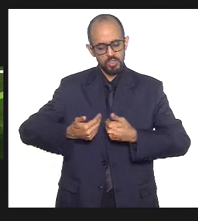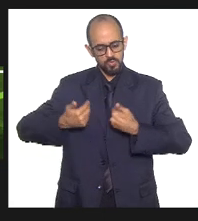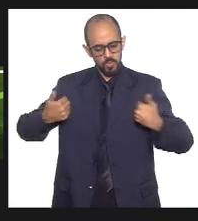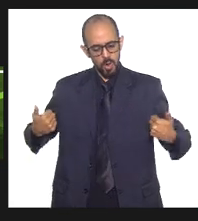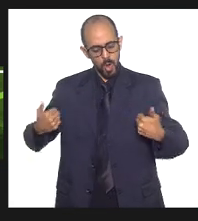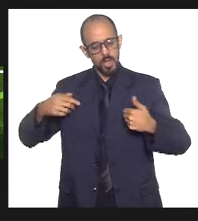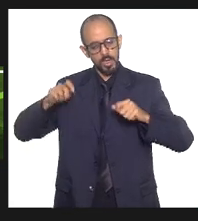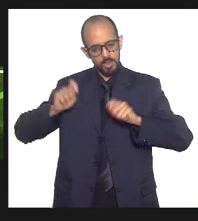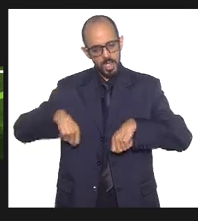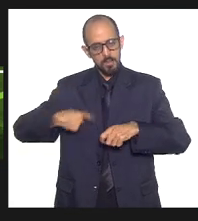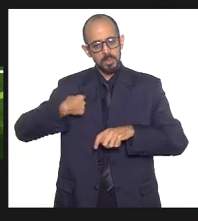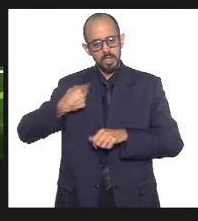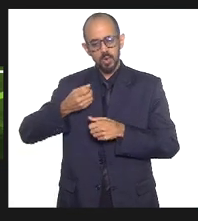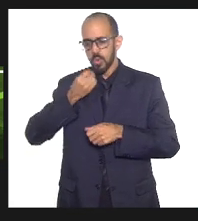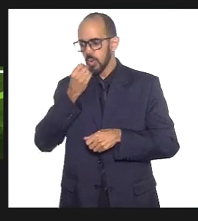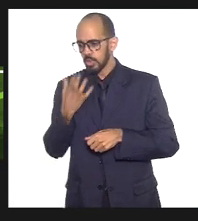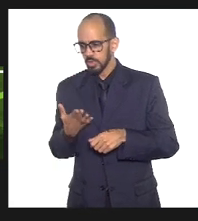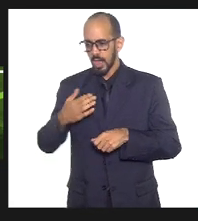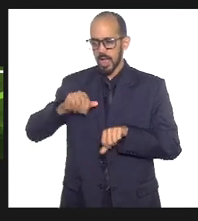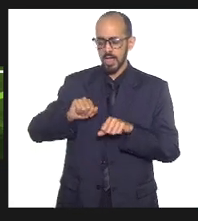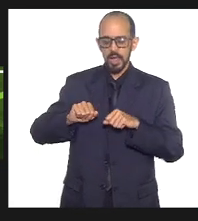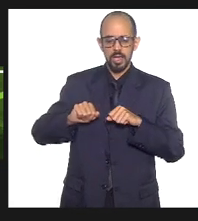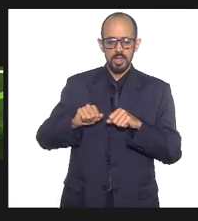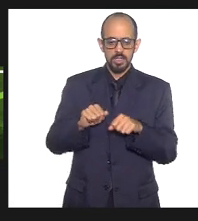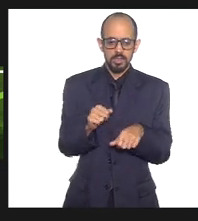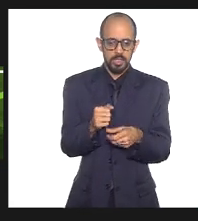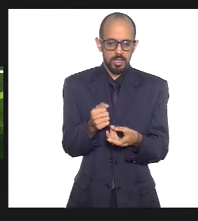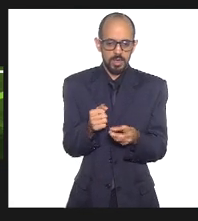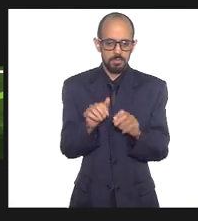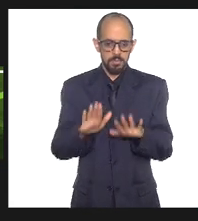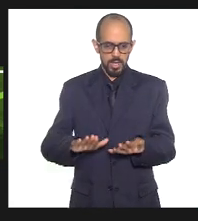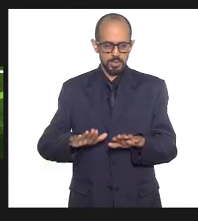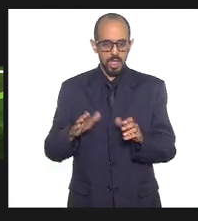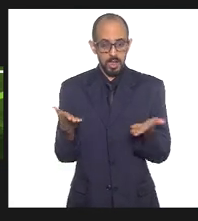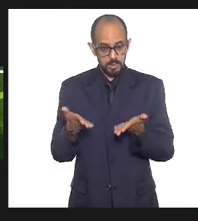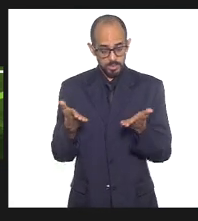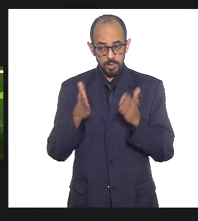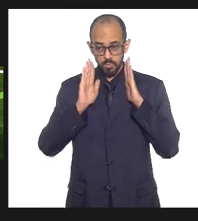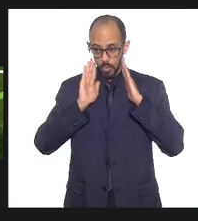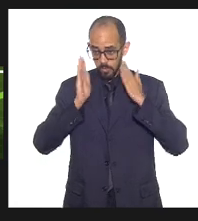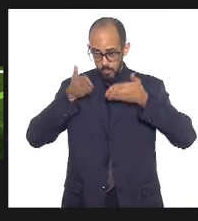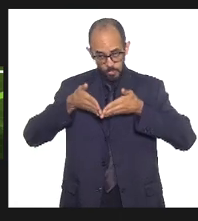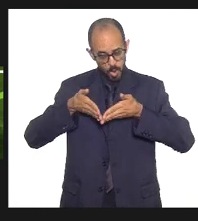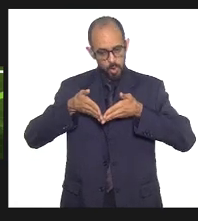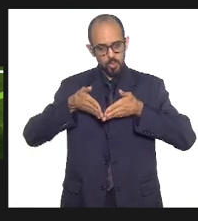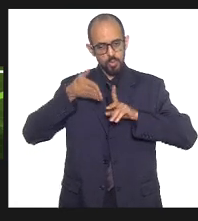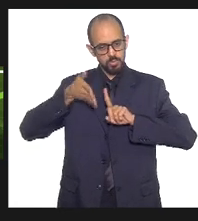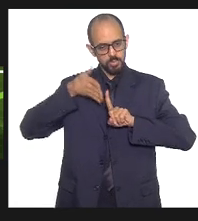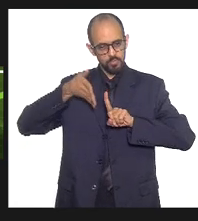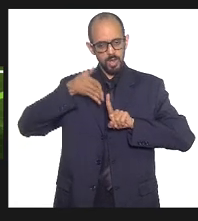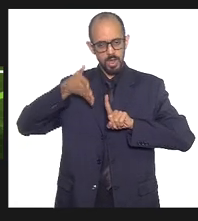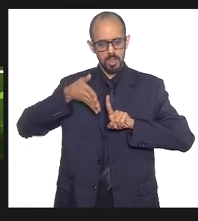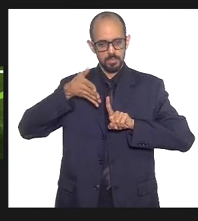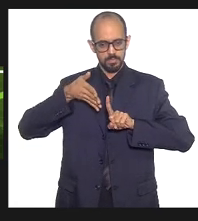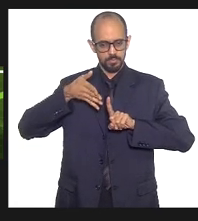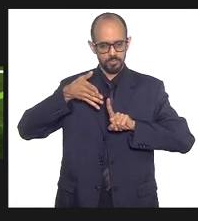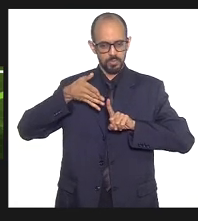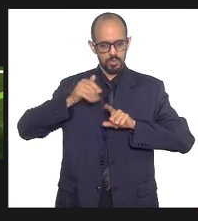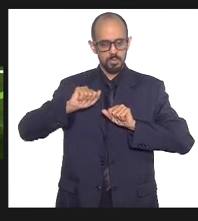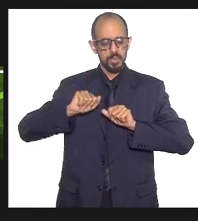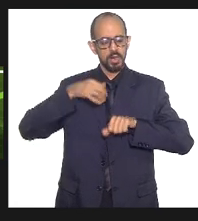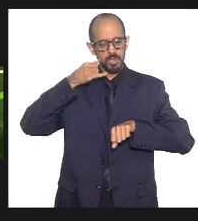coisas, de alguns barros, de essas exposições todas. mas aqui eu prefiro me ater apenas a essa fala por questões de